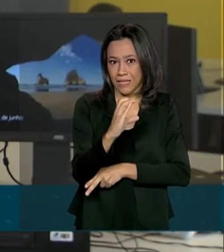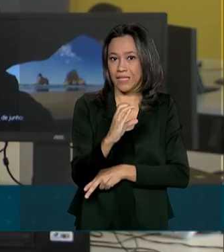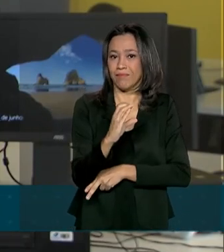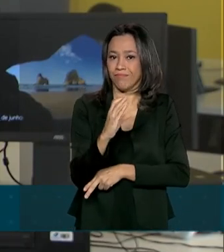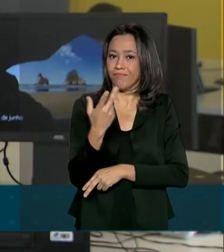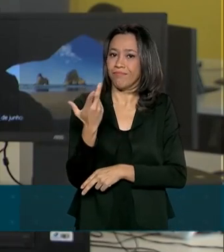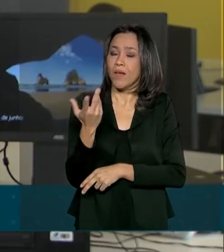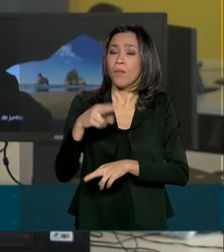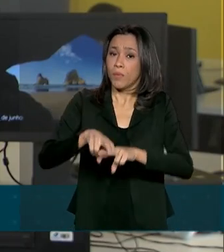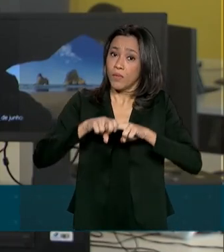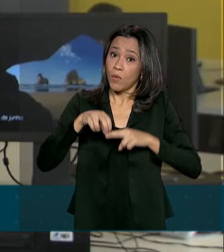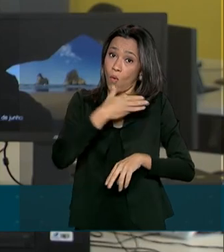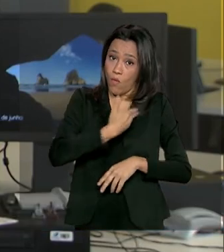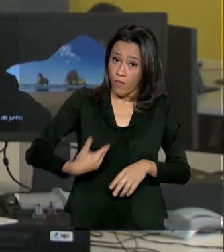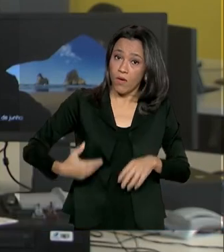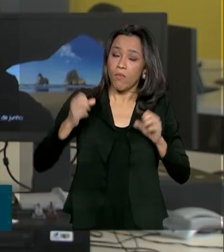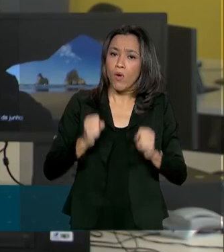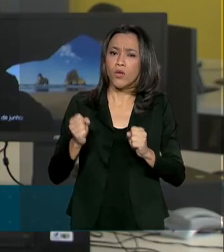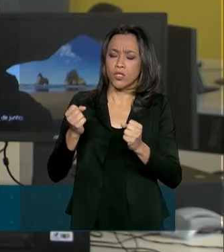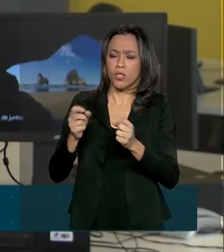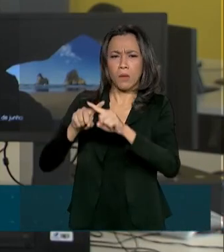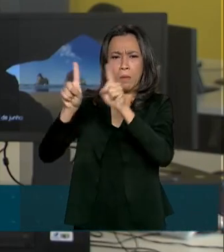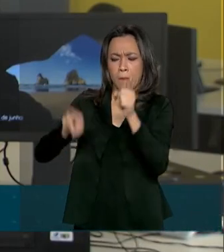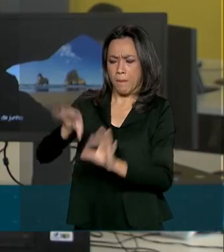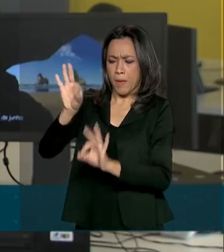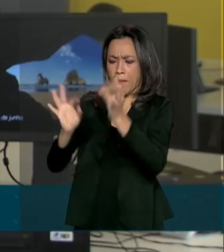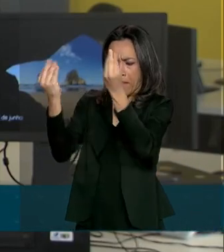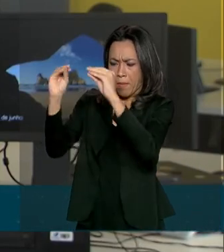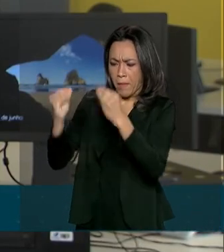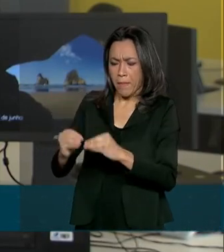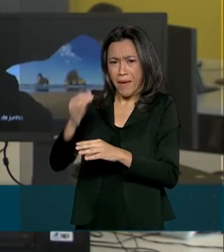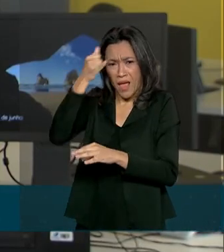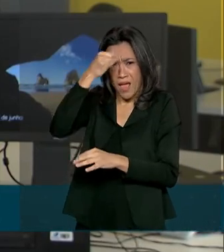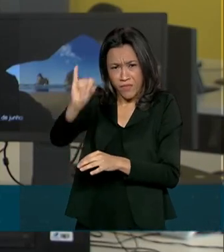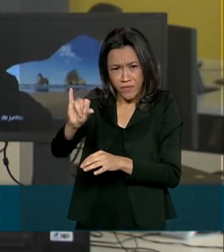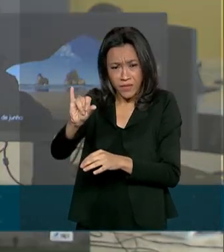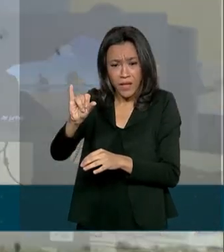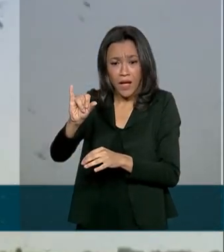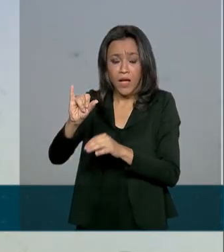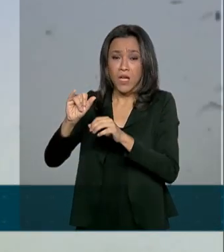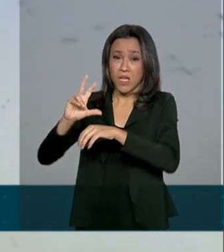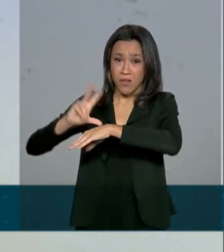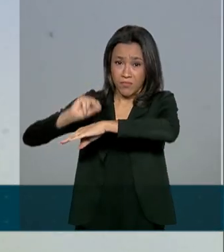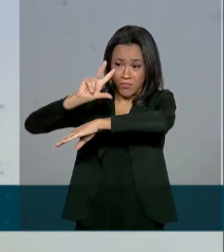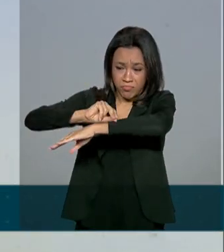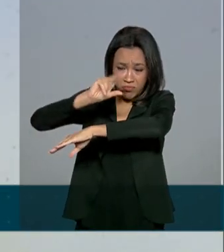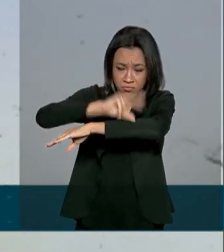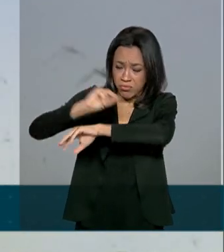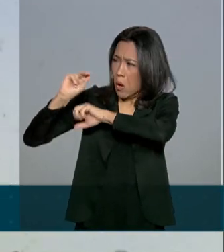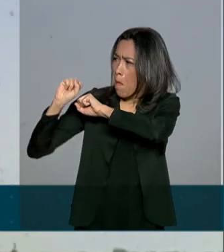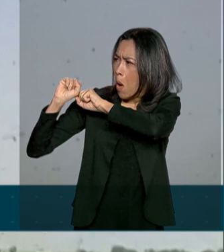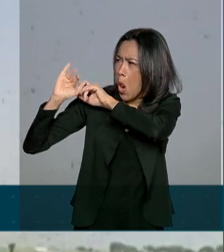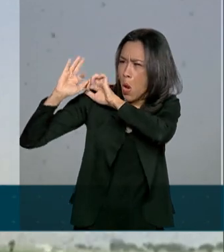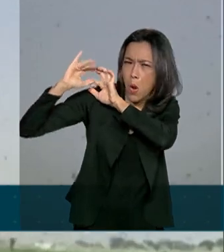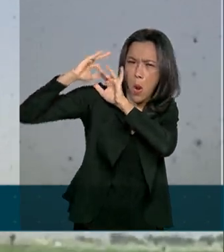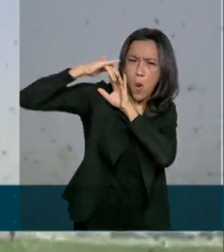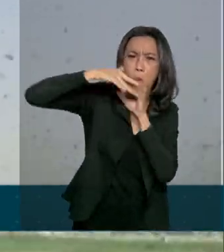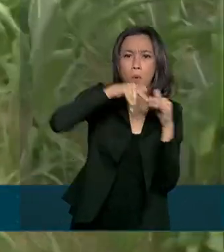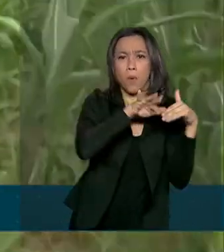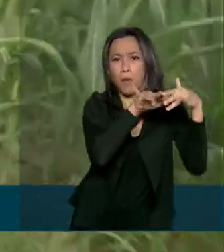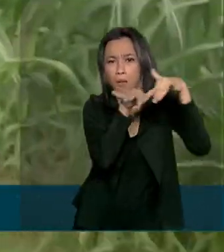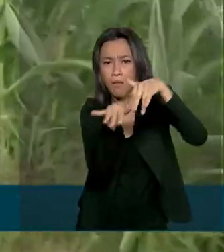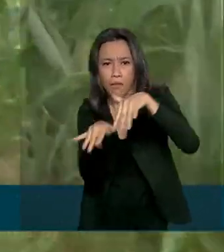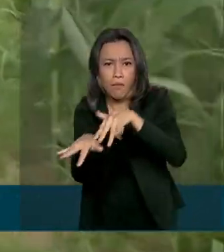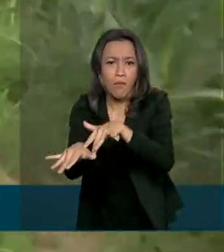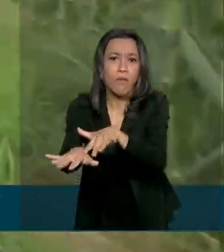isso, o governo pode implementar um plano para conter o avanço dessa nuvem de gafanhotos e adotar